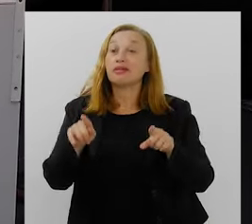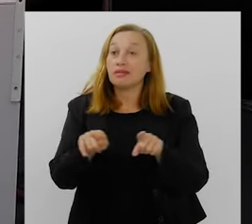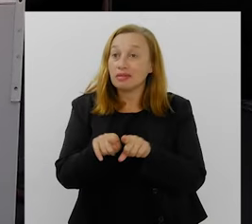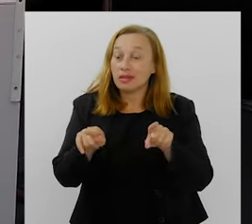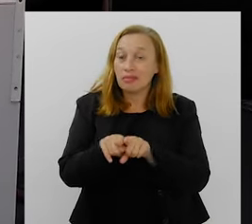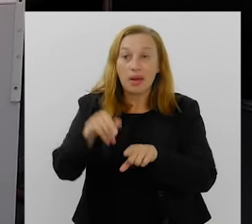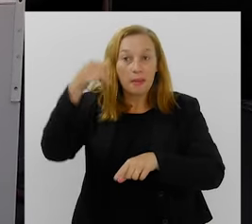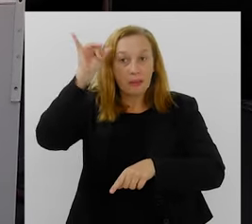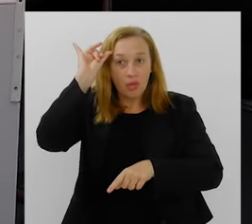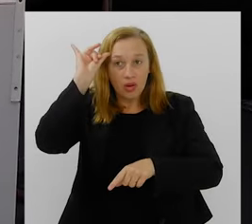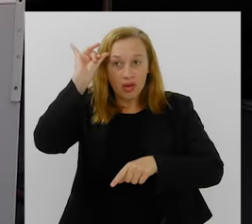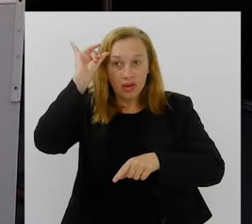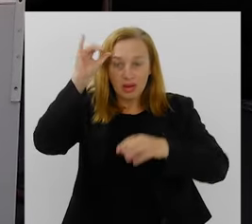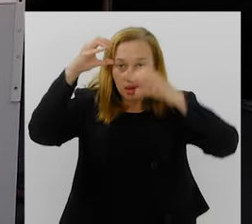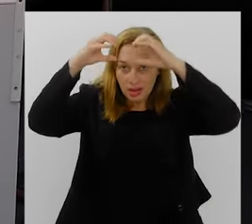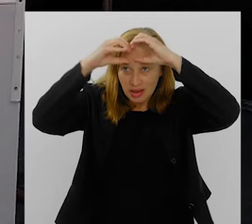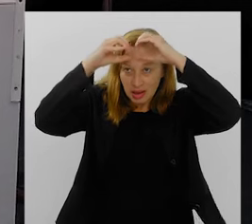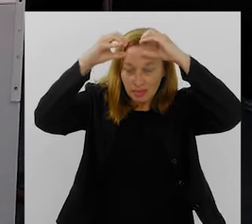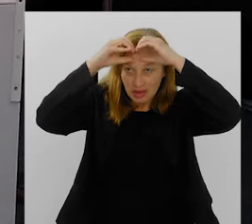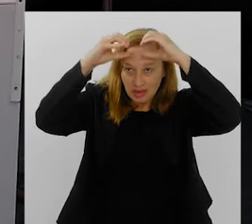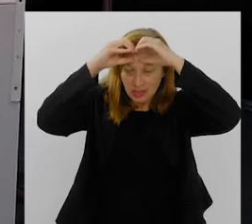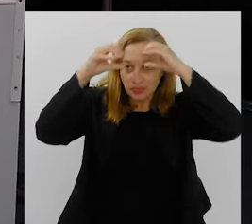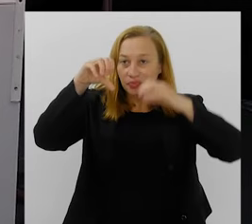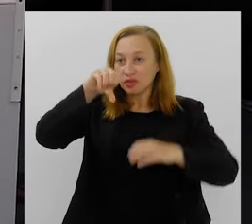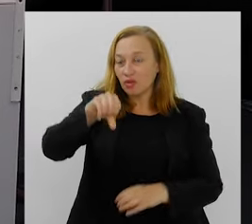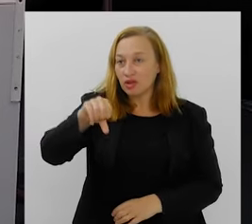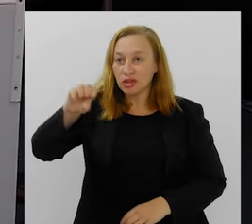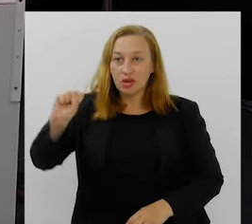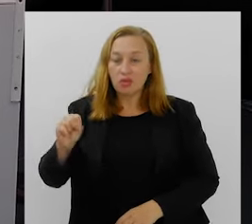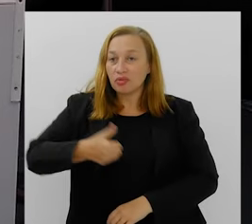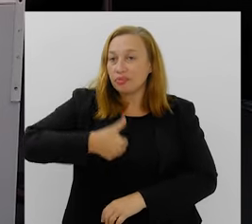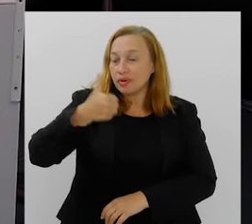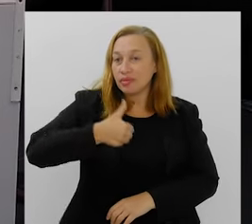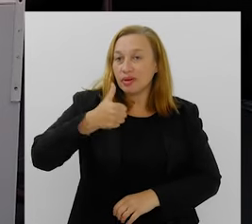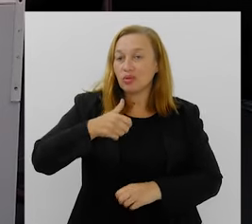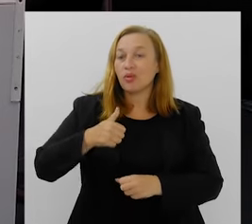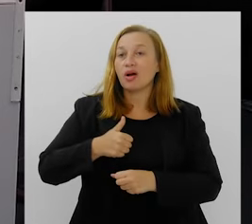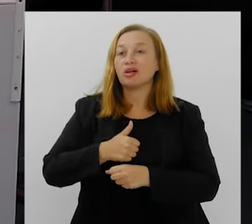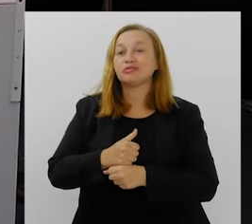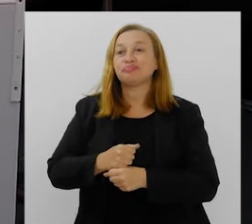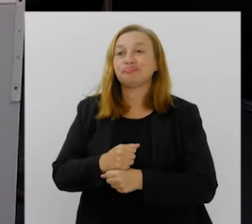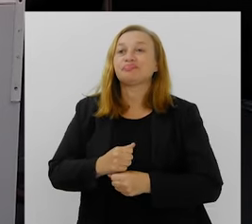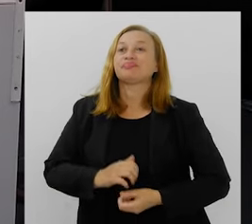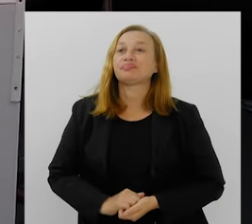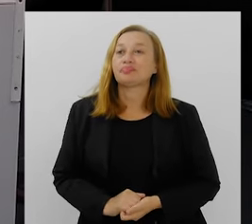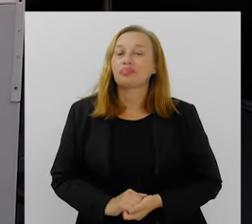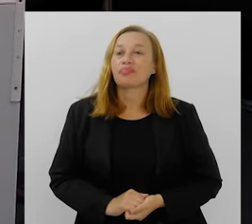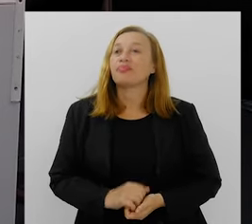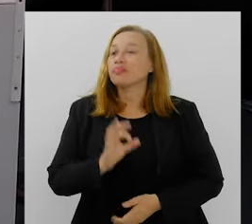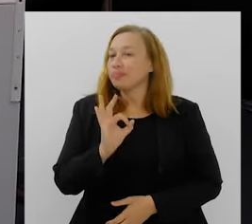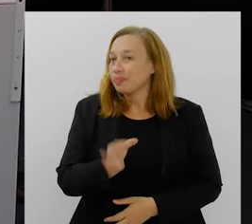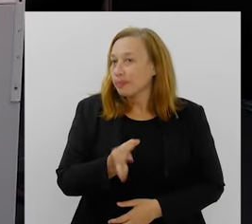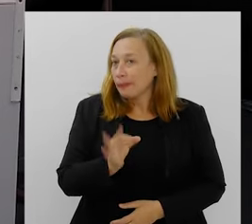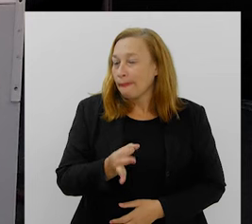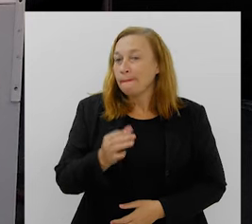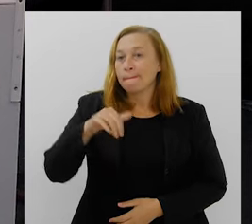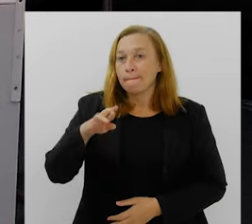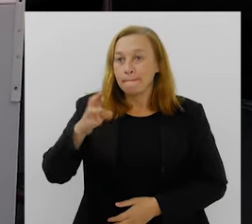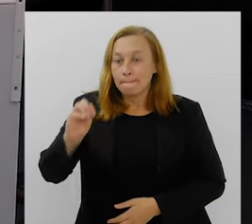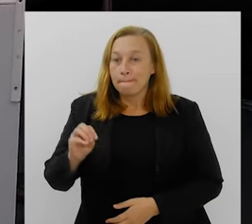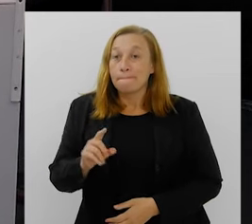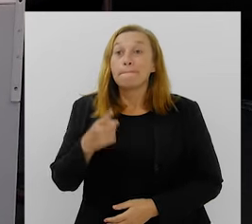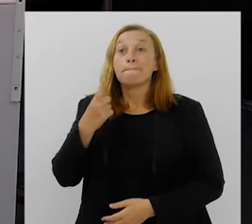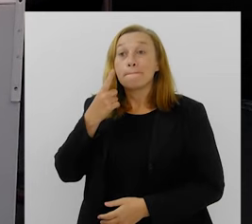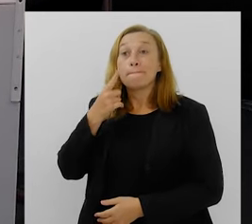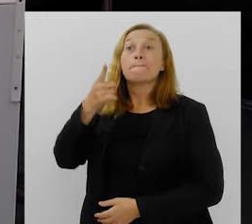E isso foi na escola Mirim. 98, meu primeiro ano de porta-bandeira. É, com certeza foi Mário Gurriel.